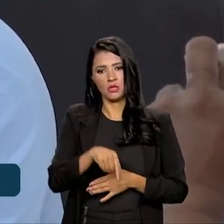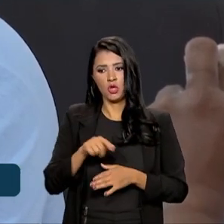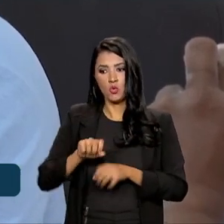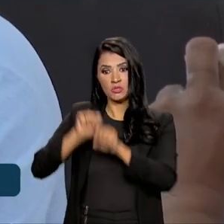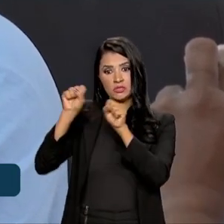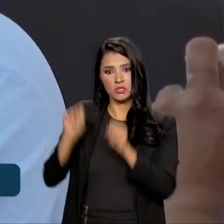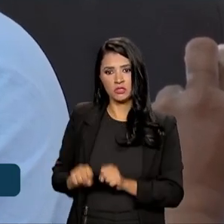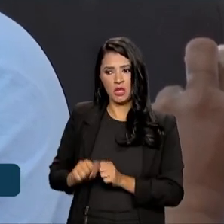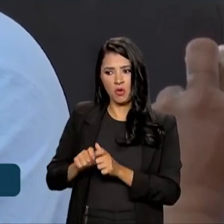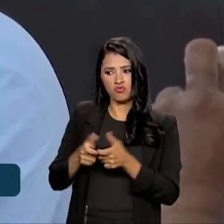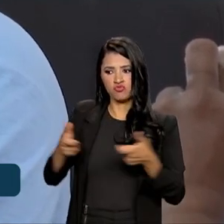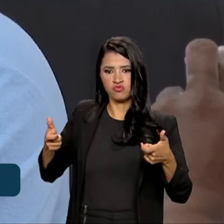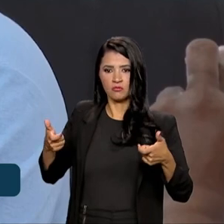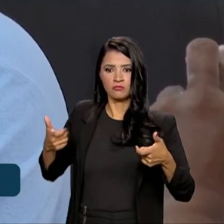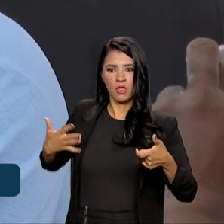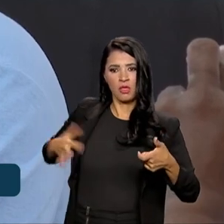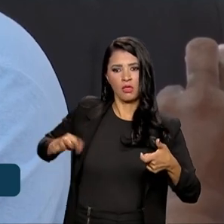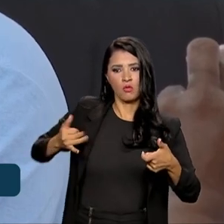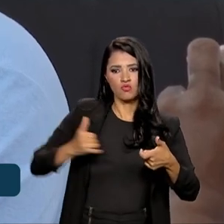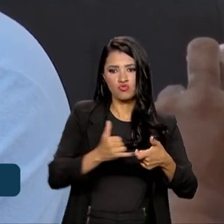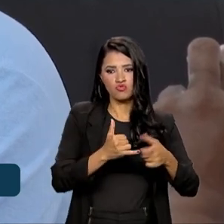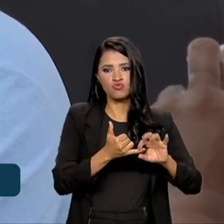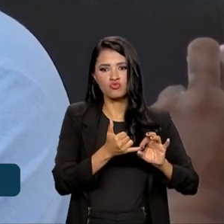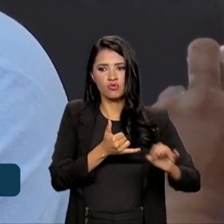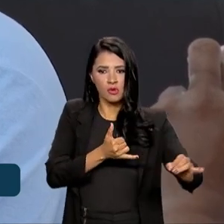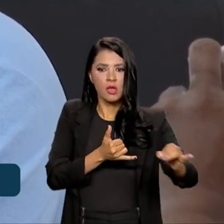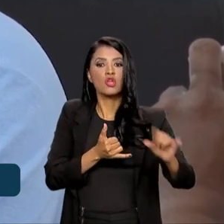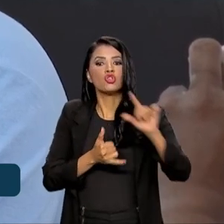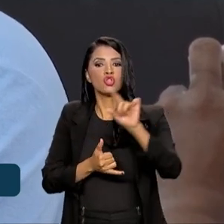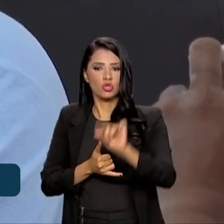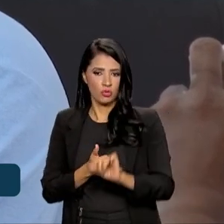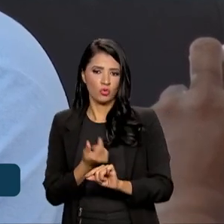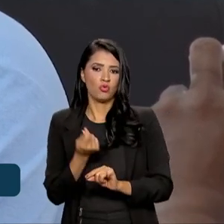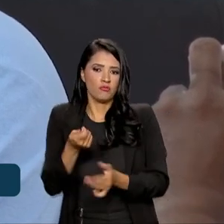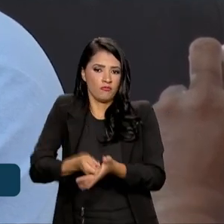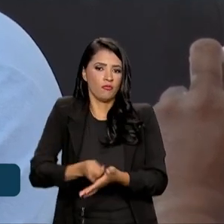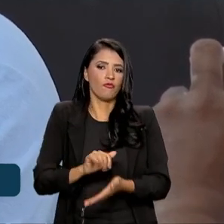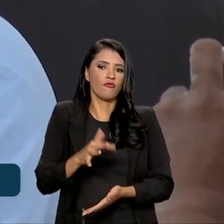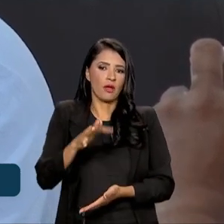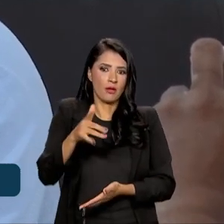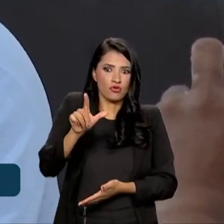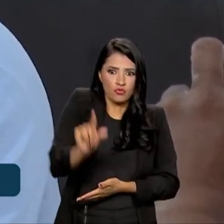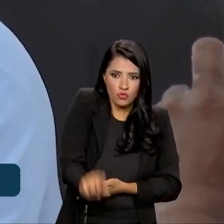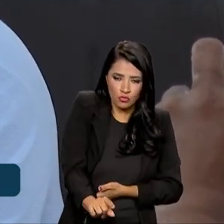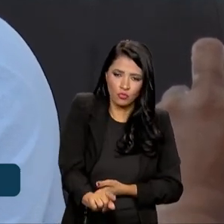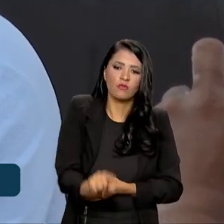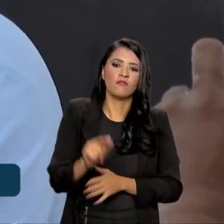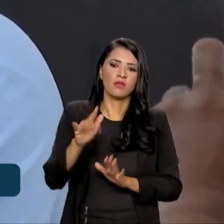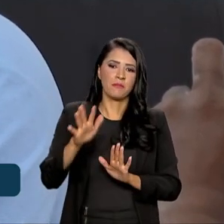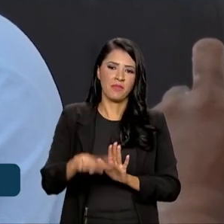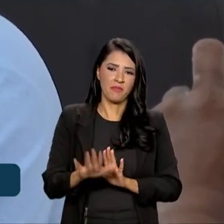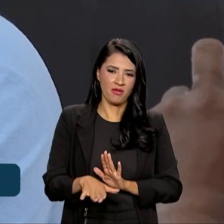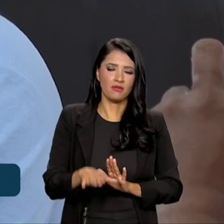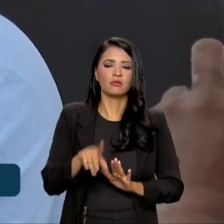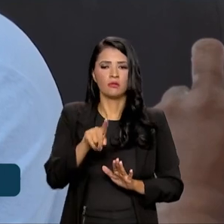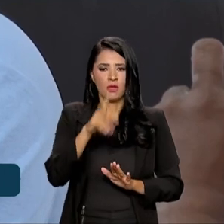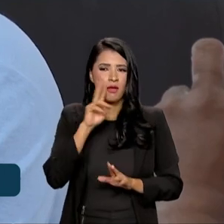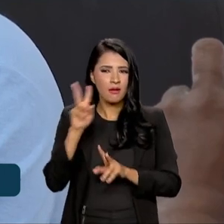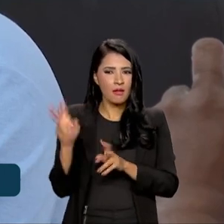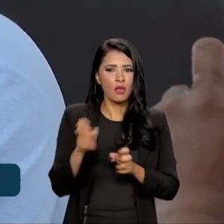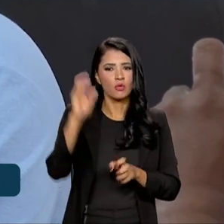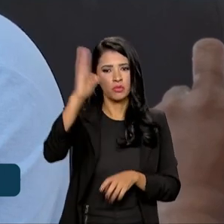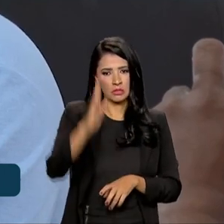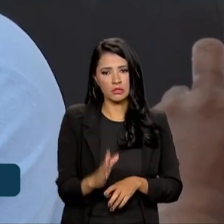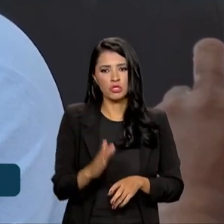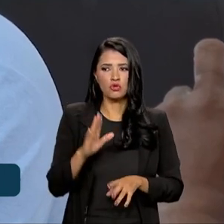você tem uma redução de custo, essa redução de custo é percebida por todo o Brasil. É claro que o montante, quando você olha em termos de